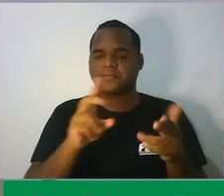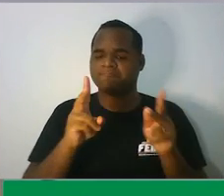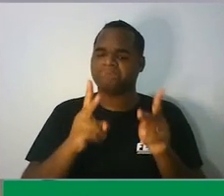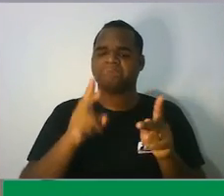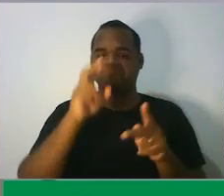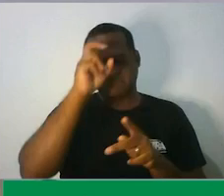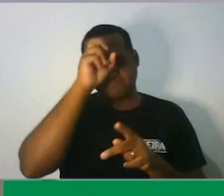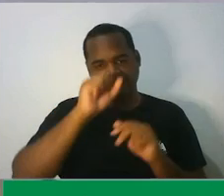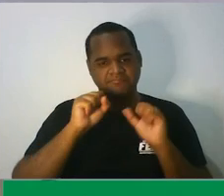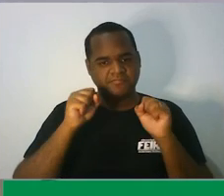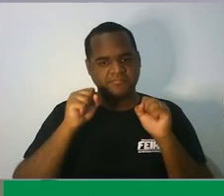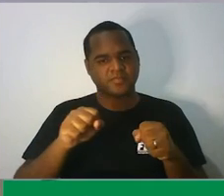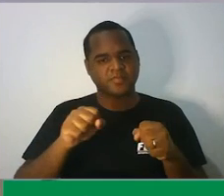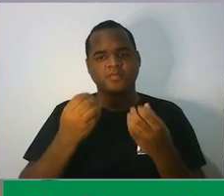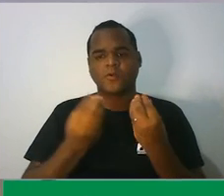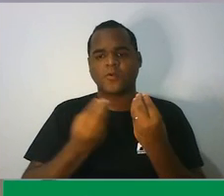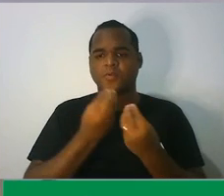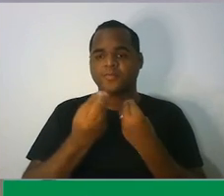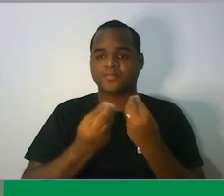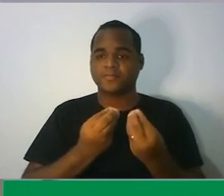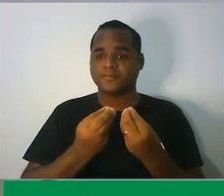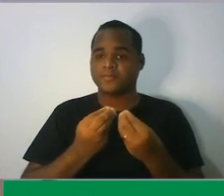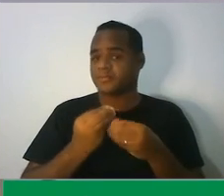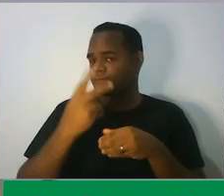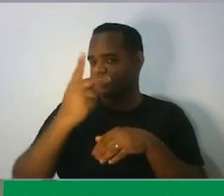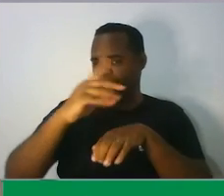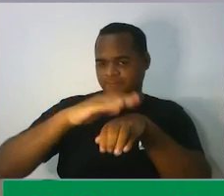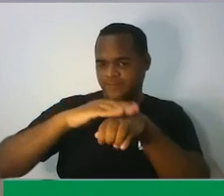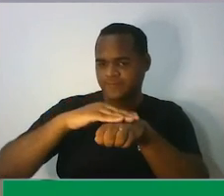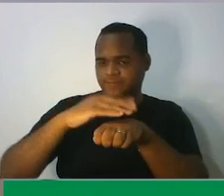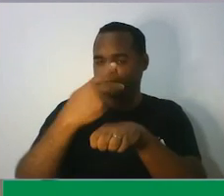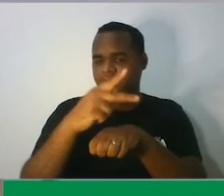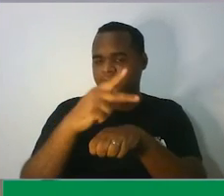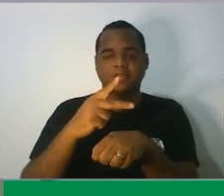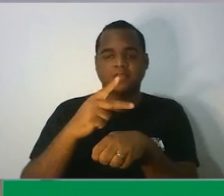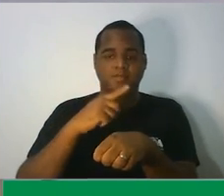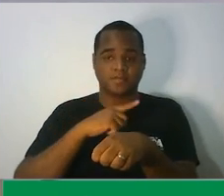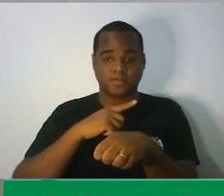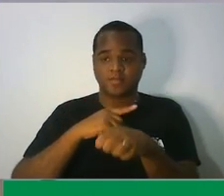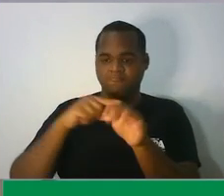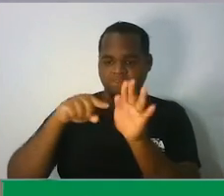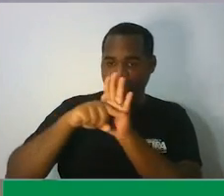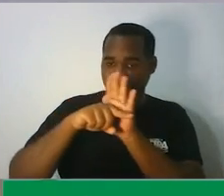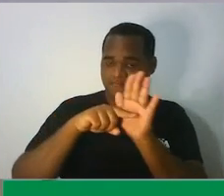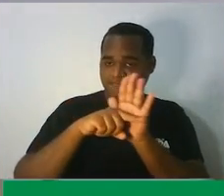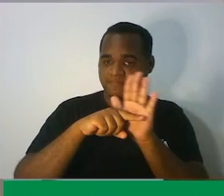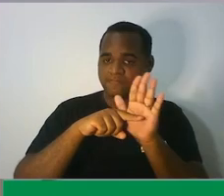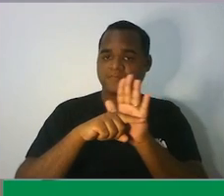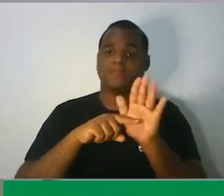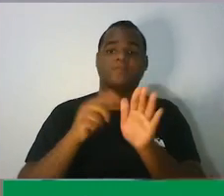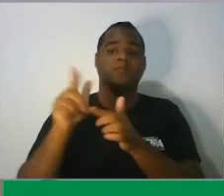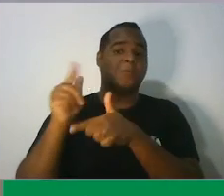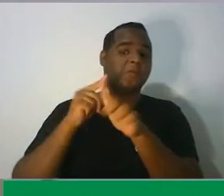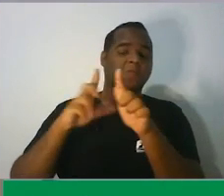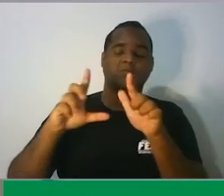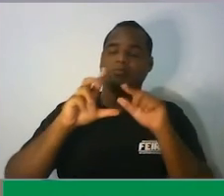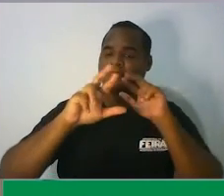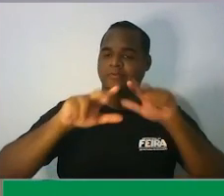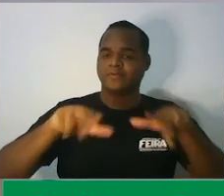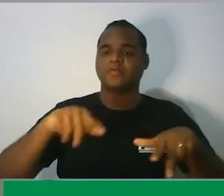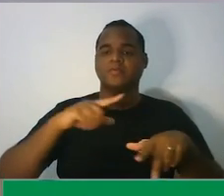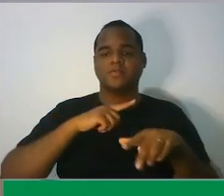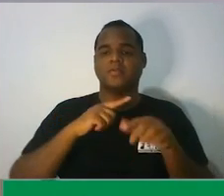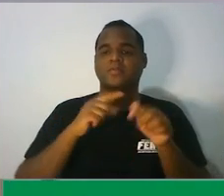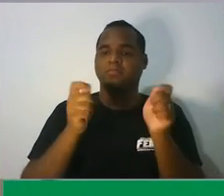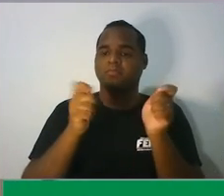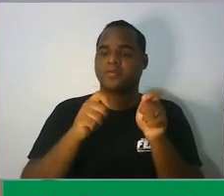aprendendo esse assunto é você tentar fazer uma pesquisa de outras situações que